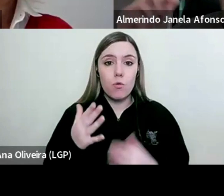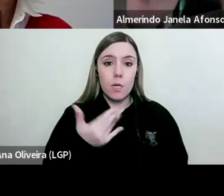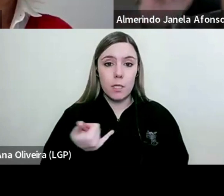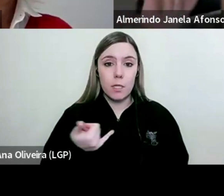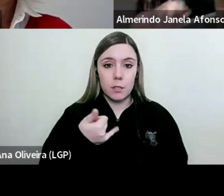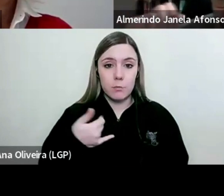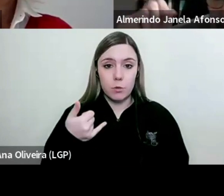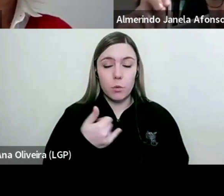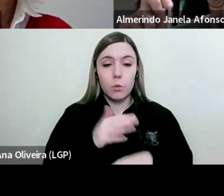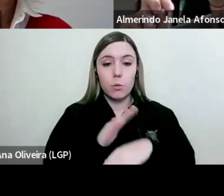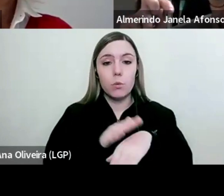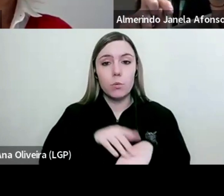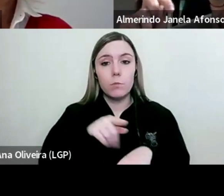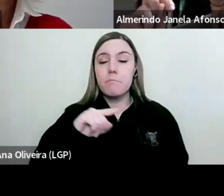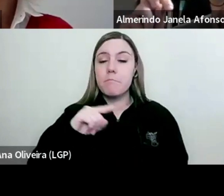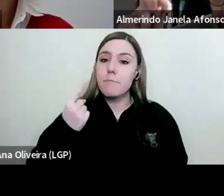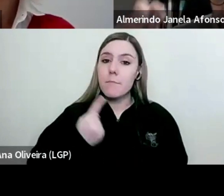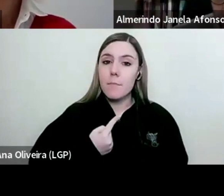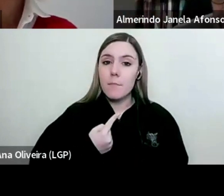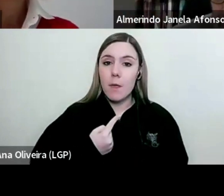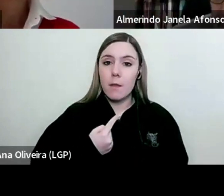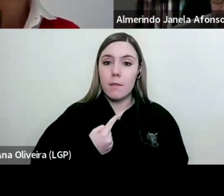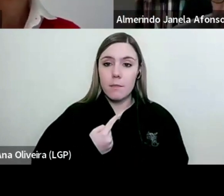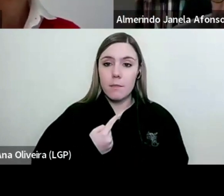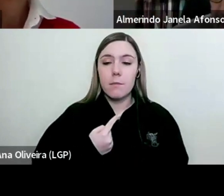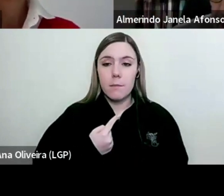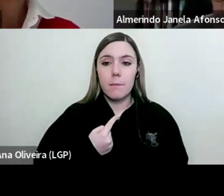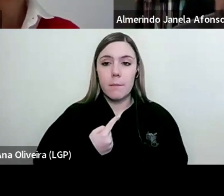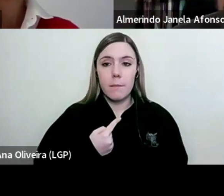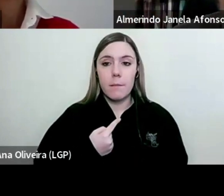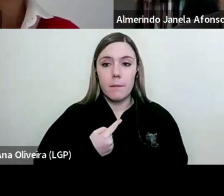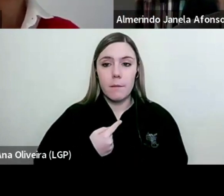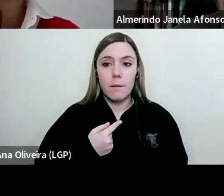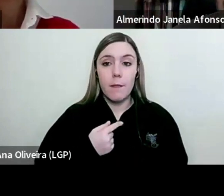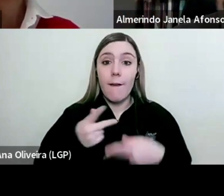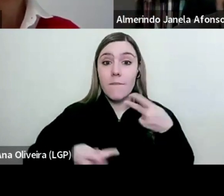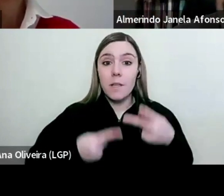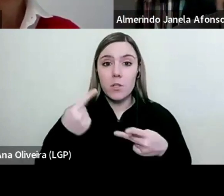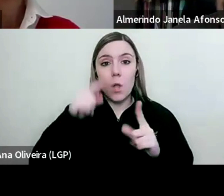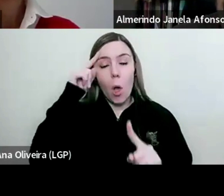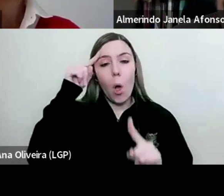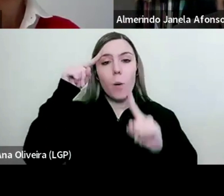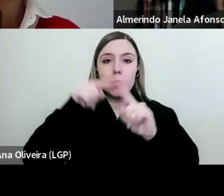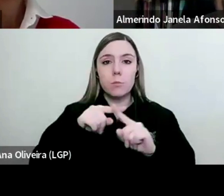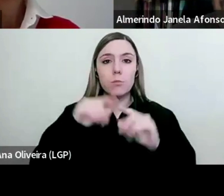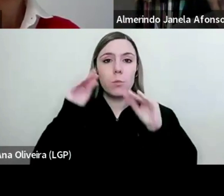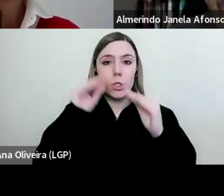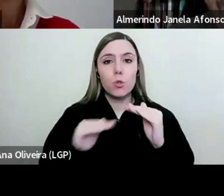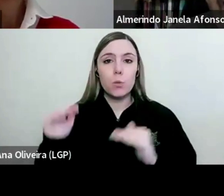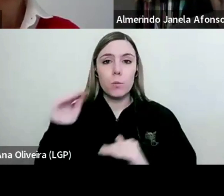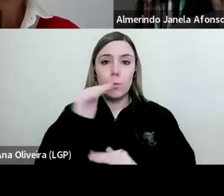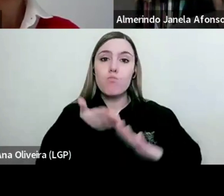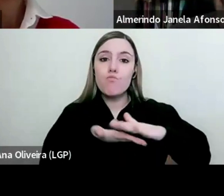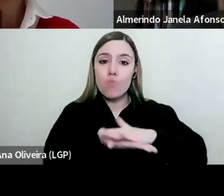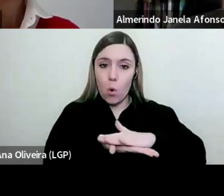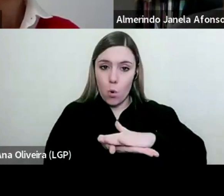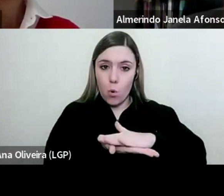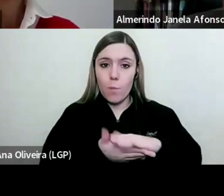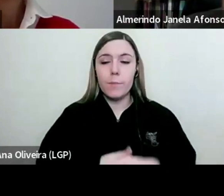que obrigava a prestação de provas para efeito de ingresso no ensino superior. A própria